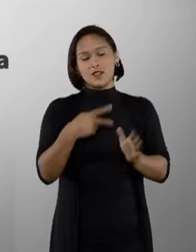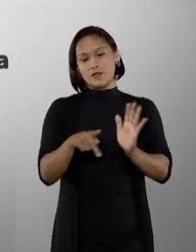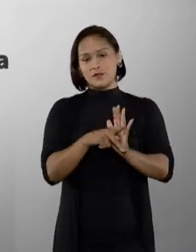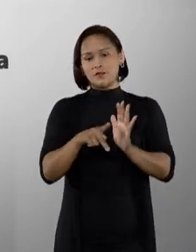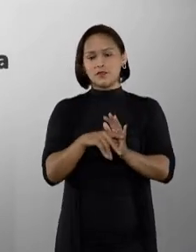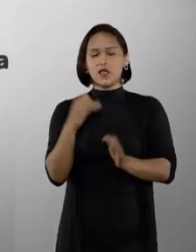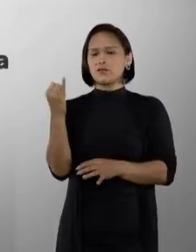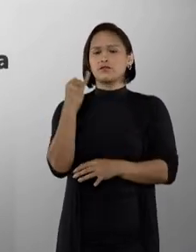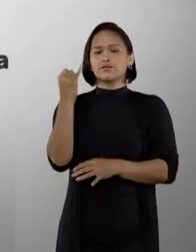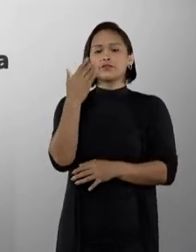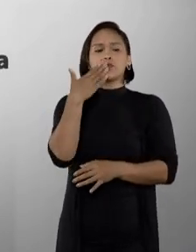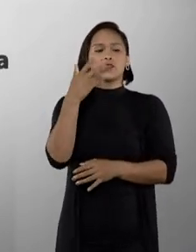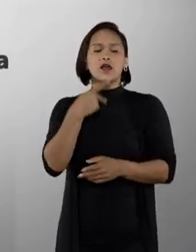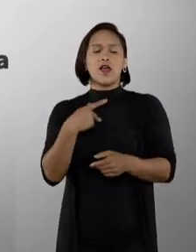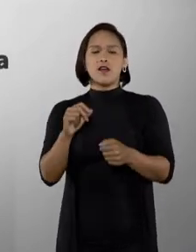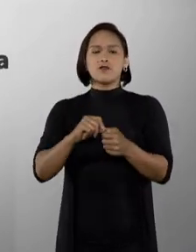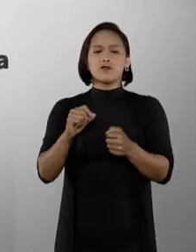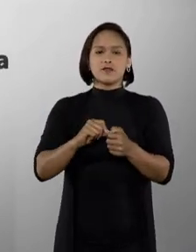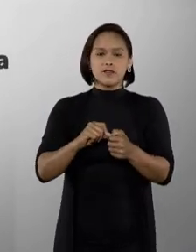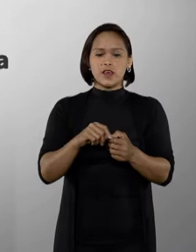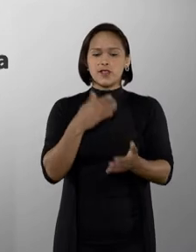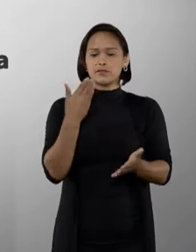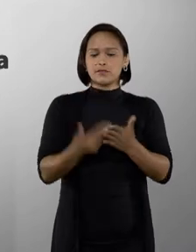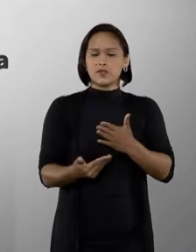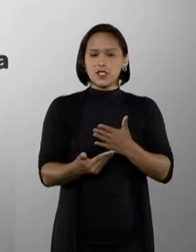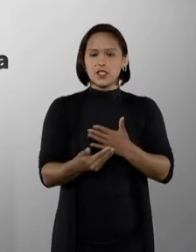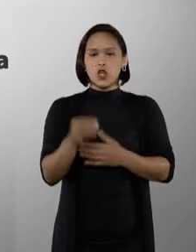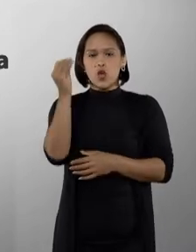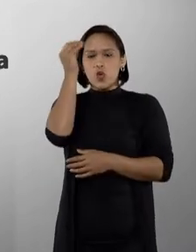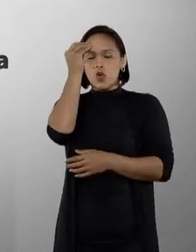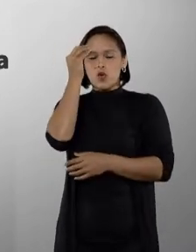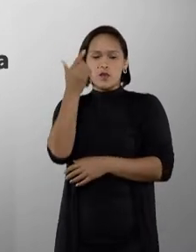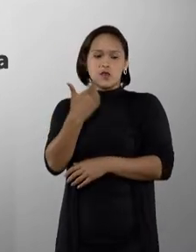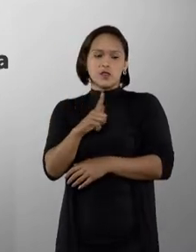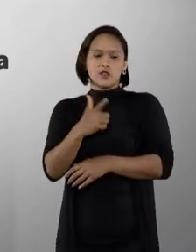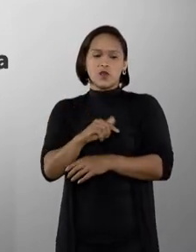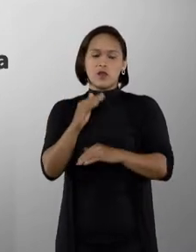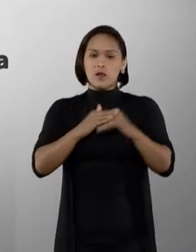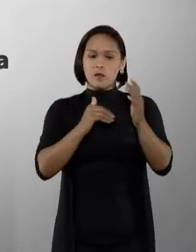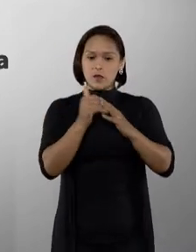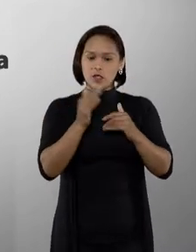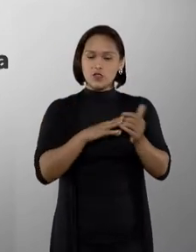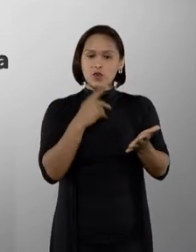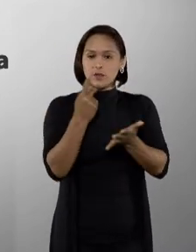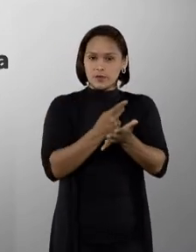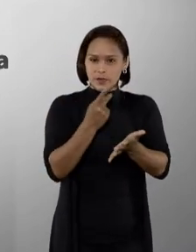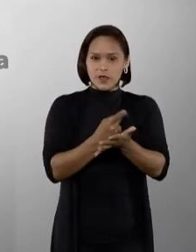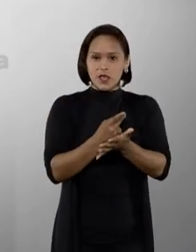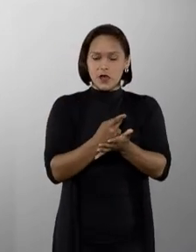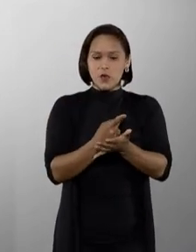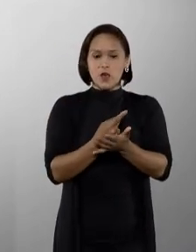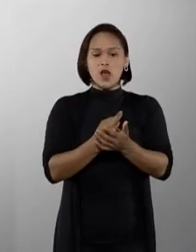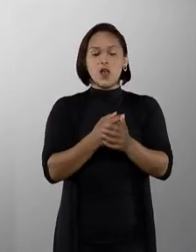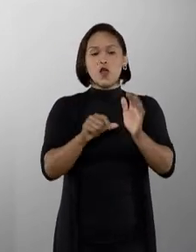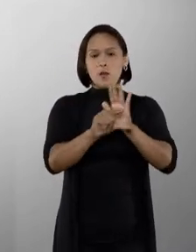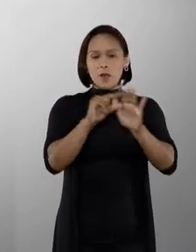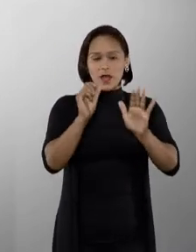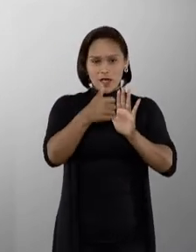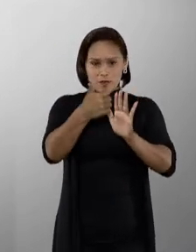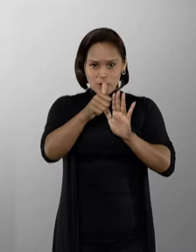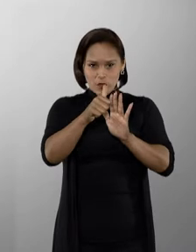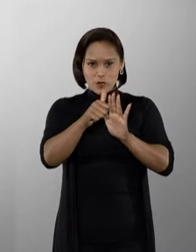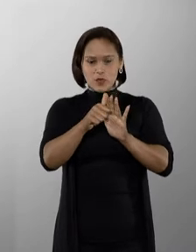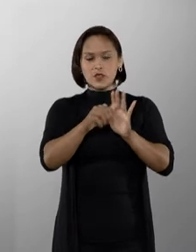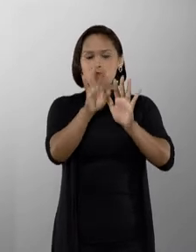caso, não importa se o agente que causou o dano agiu sem culpa ou se praticou um ato ilícito. No parágrafo